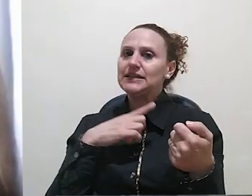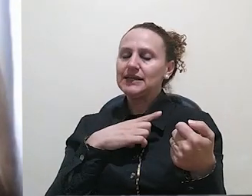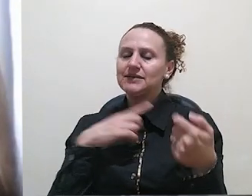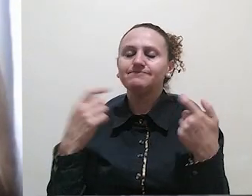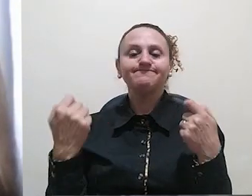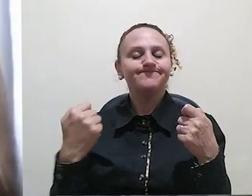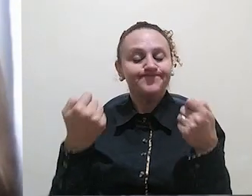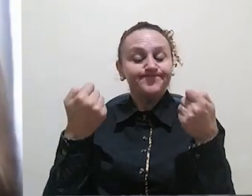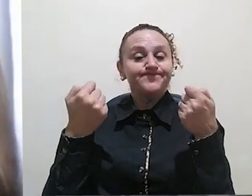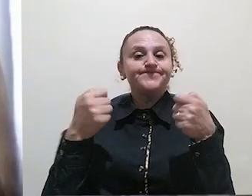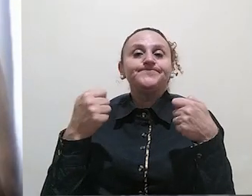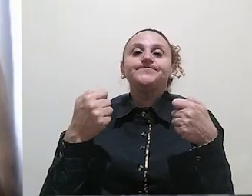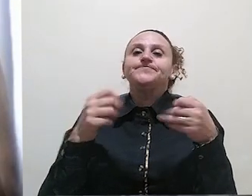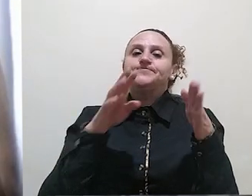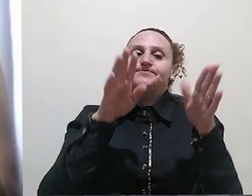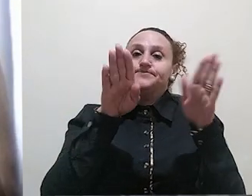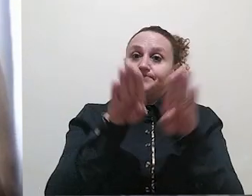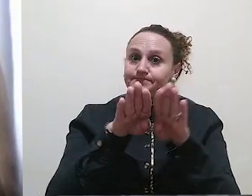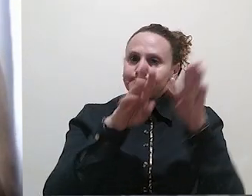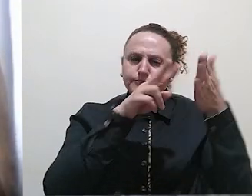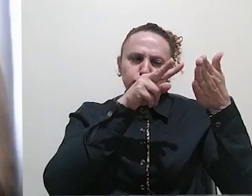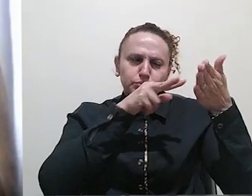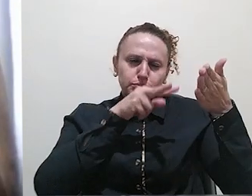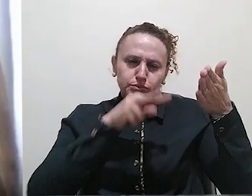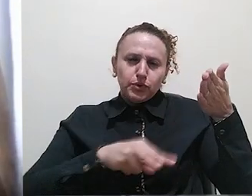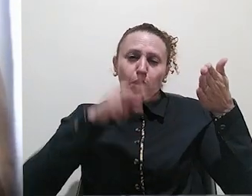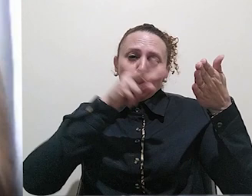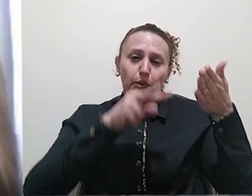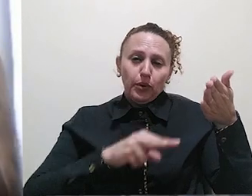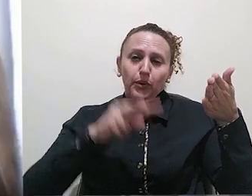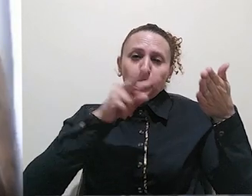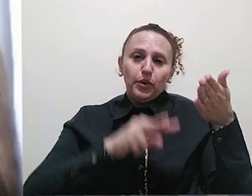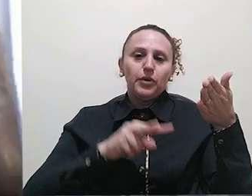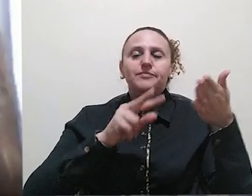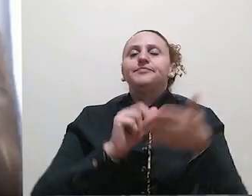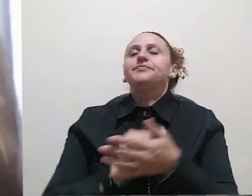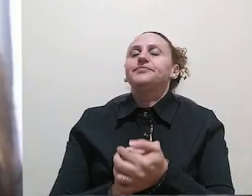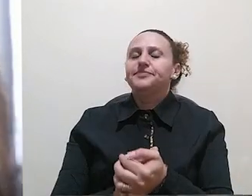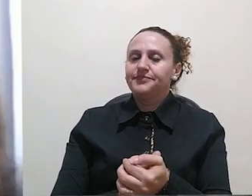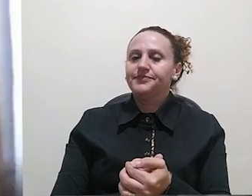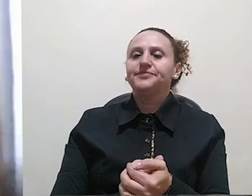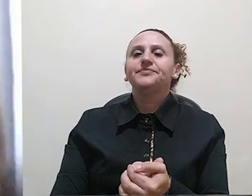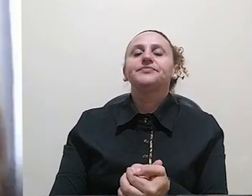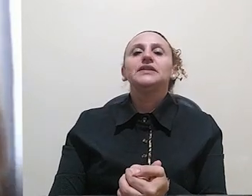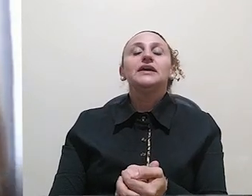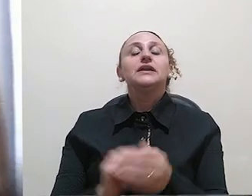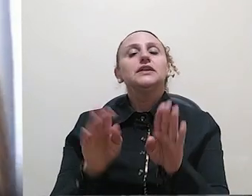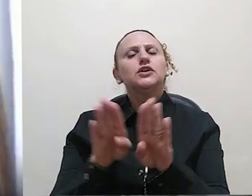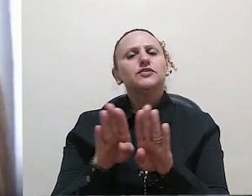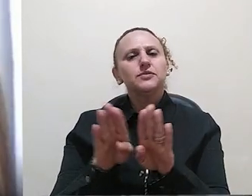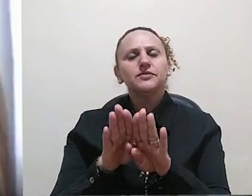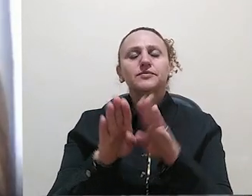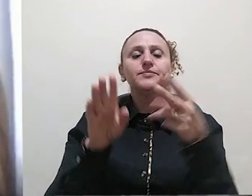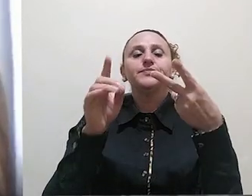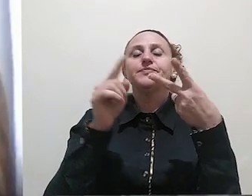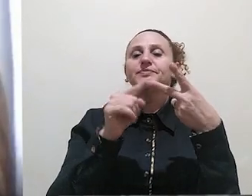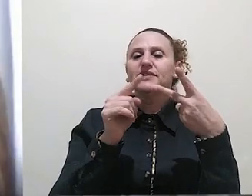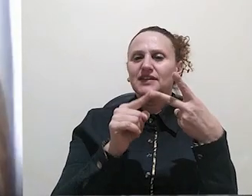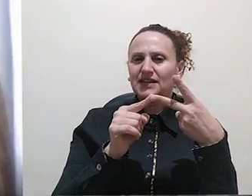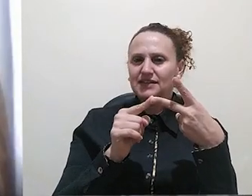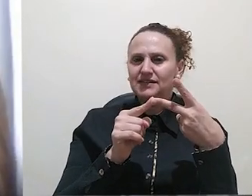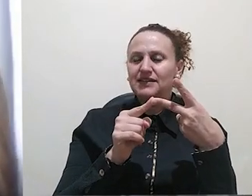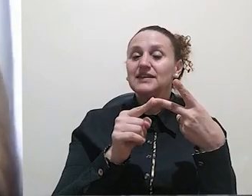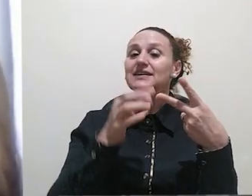grande, então, também se faz presente. Nós vamos falar aqui da resenha crítica, ou no nosso contexto aqui como resenha